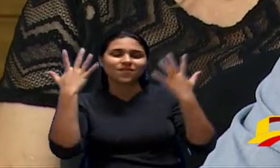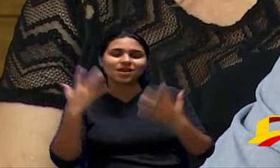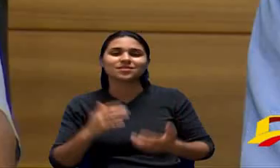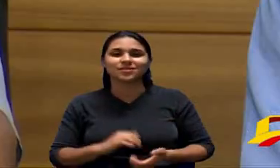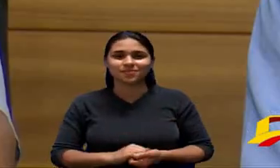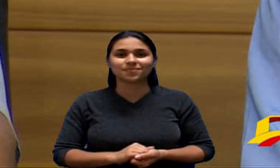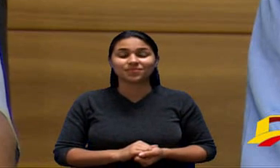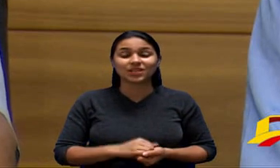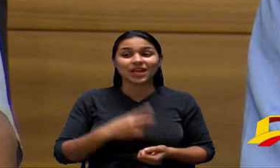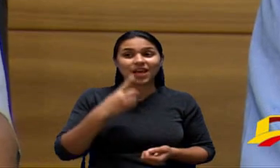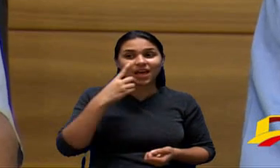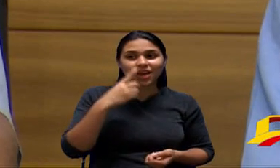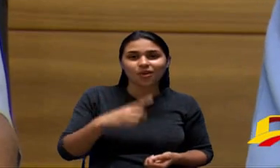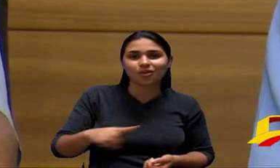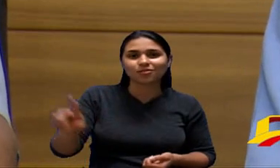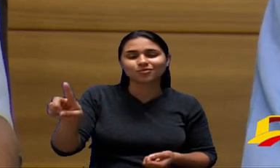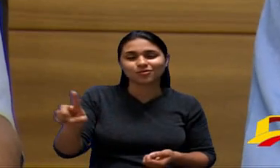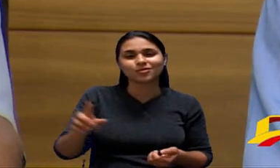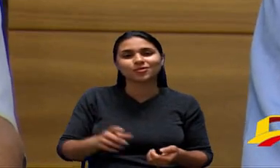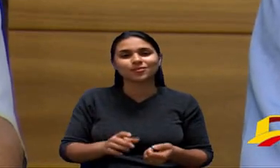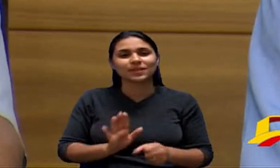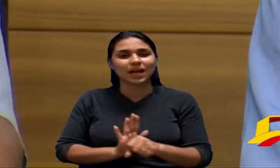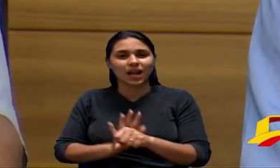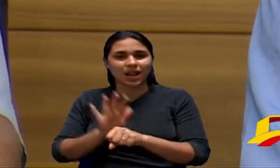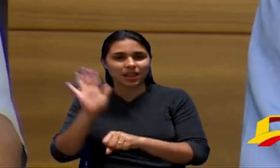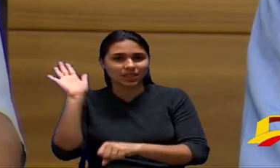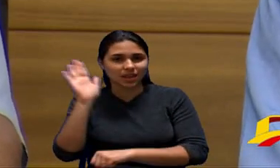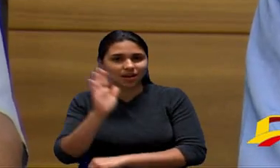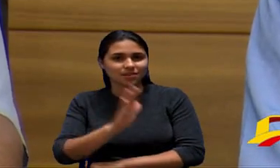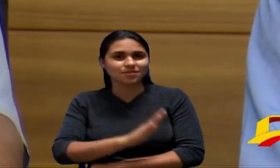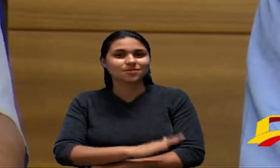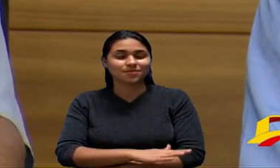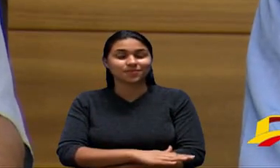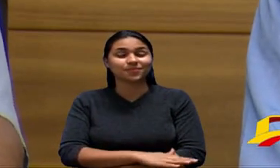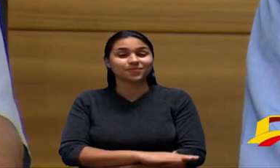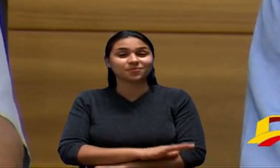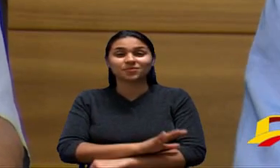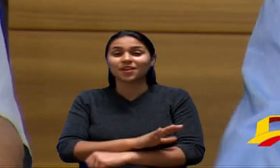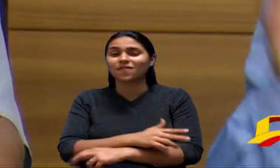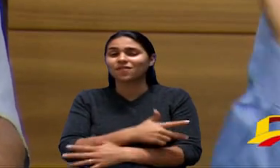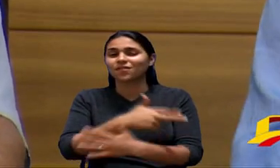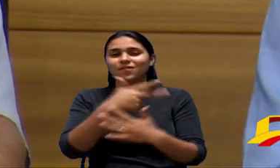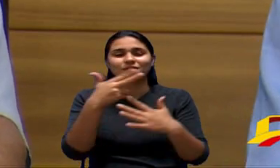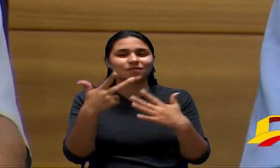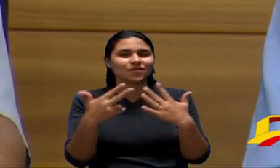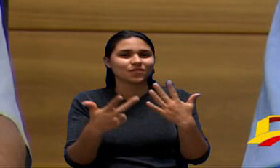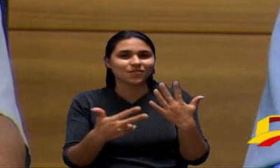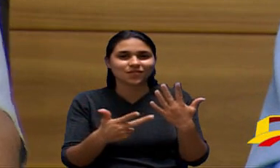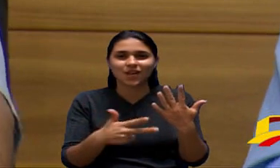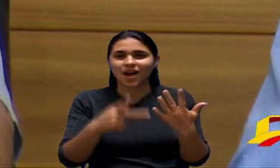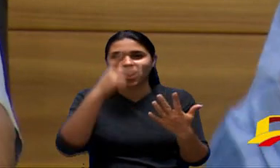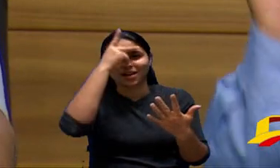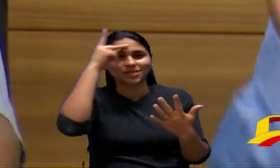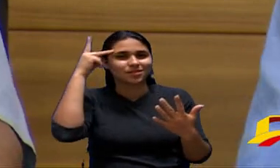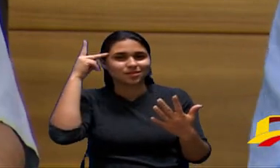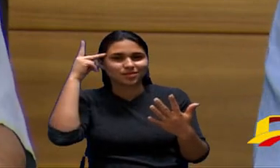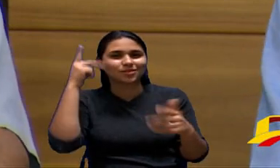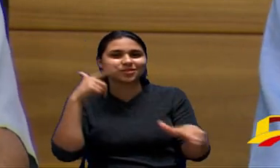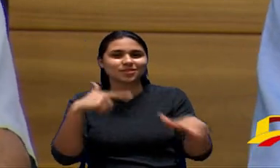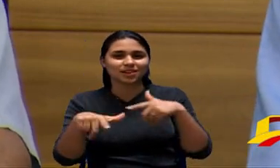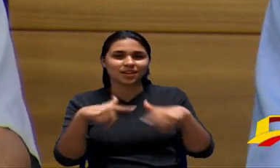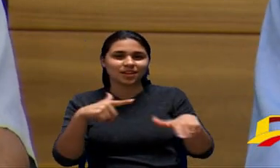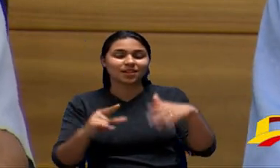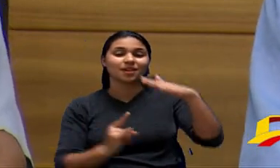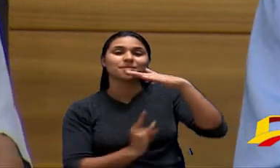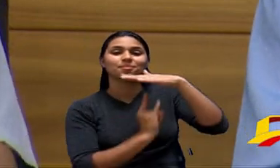locução naquela noite naquela tarde daquele evento que reuniu muitos frentistas e sorteio de moto vários prêmios